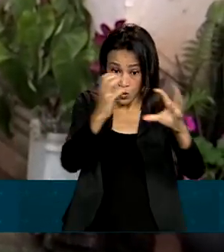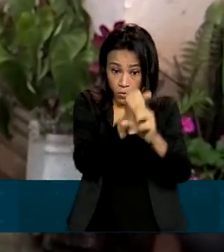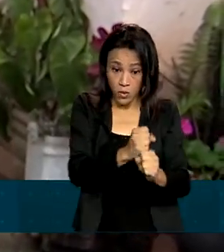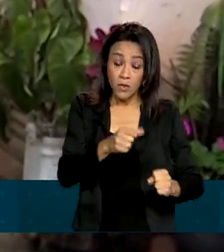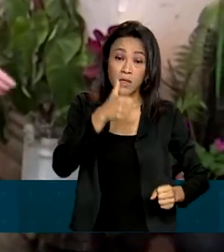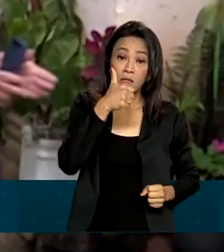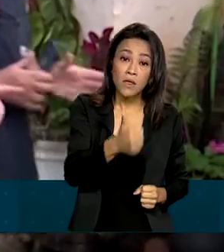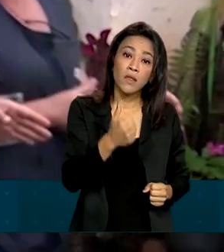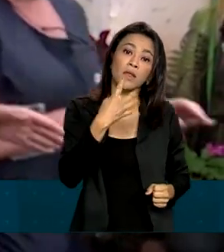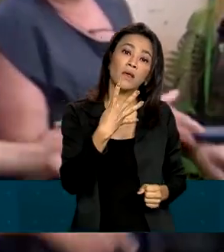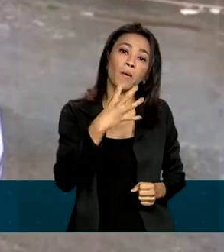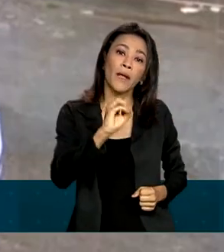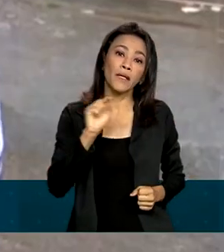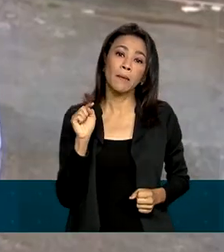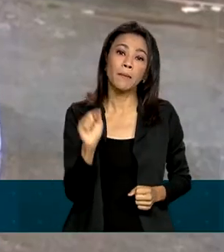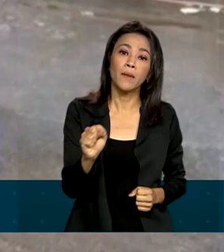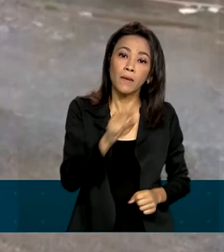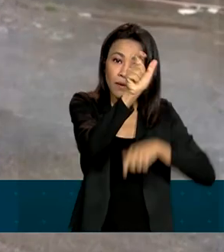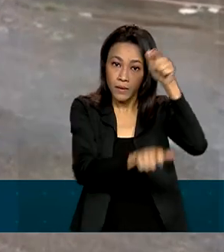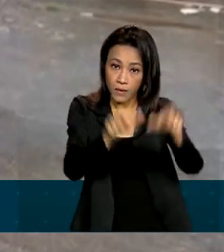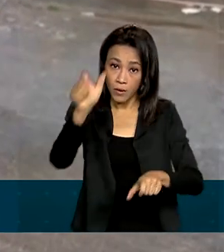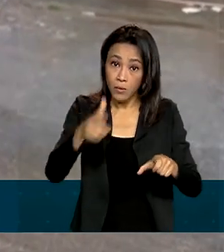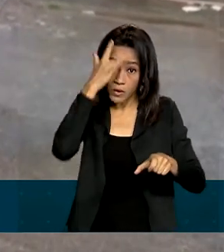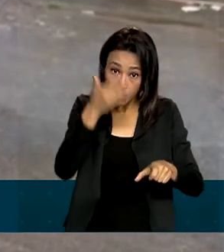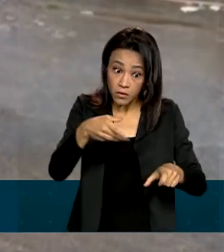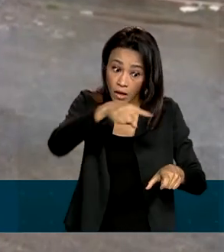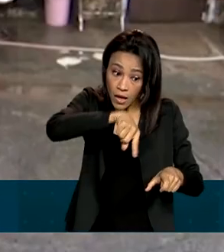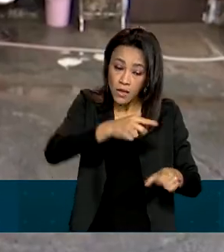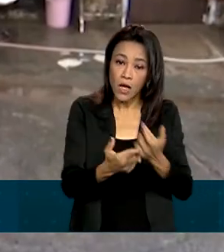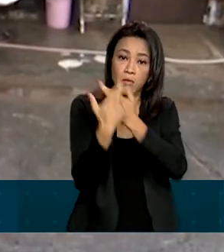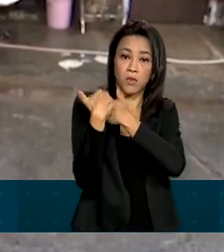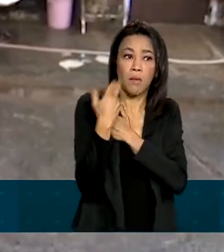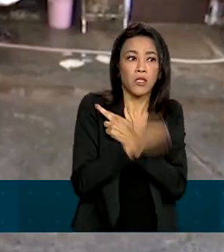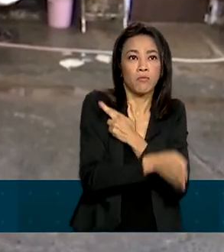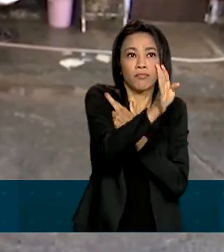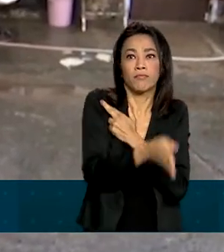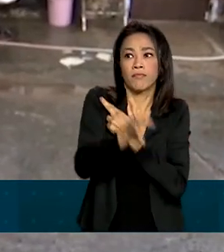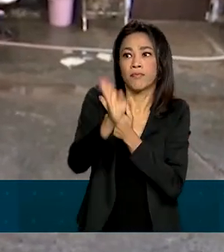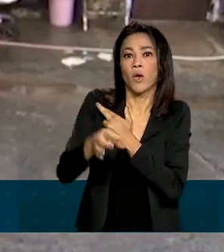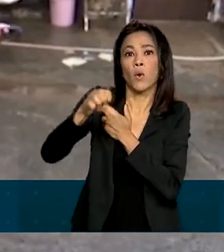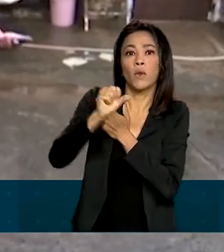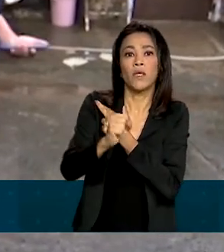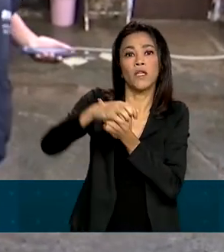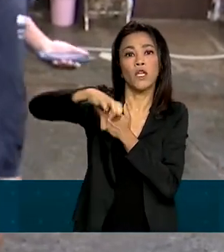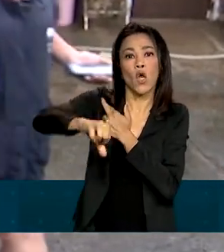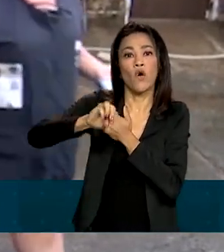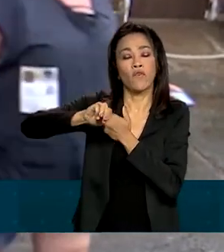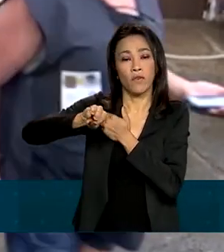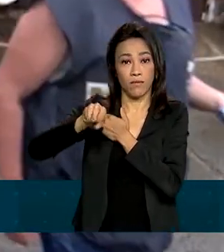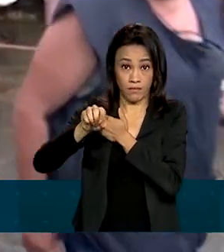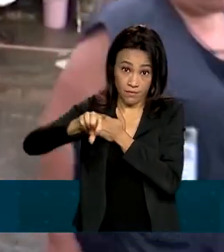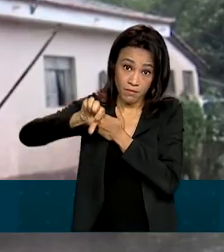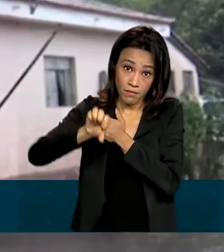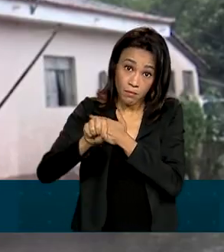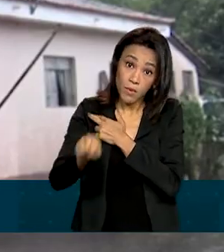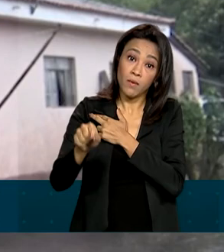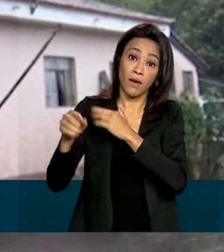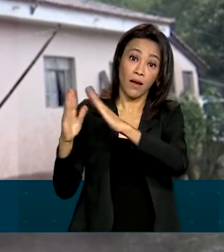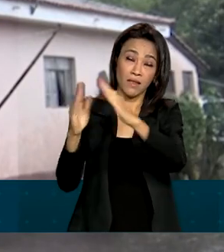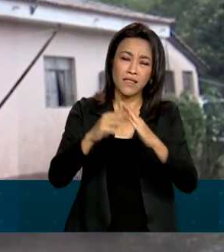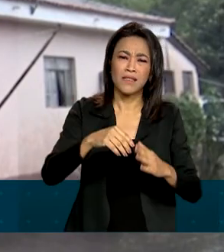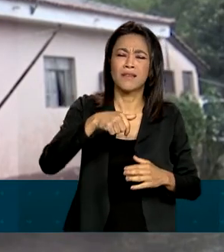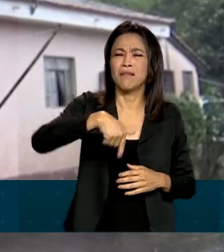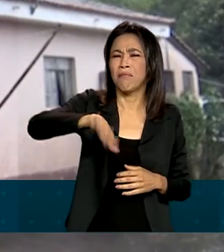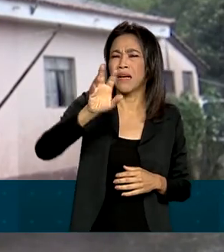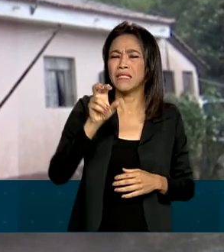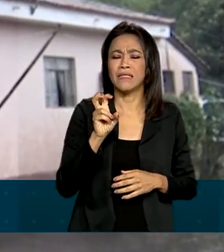recenseadores têm a missão de visitar 89 milhões de domicílios dos 5.570 municípios